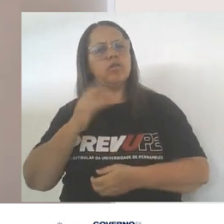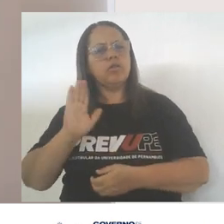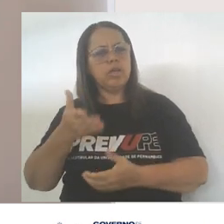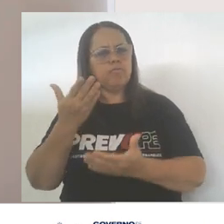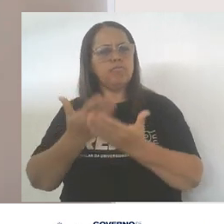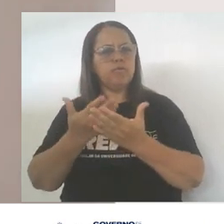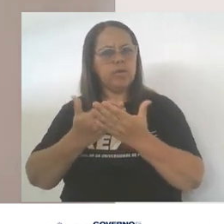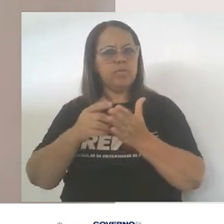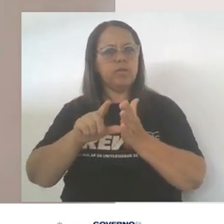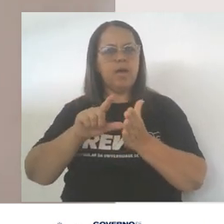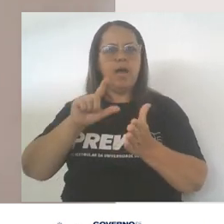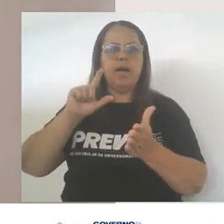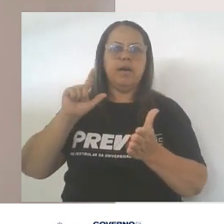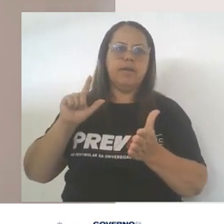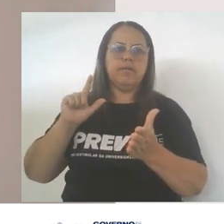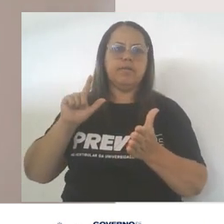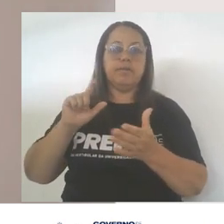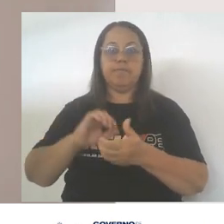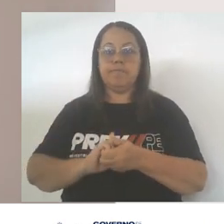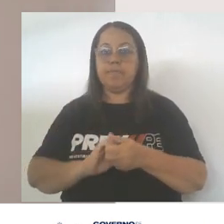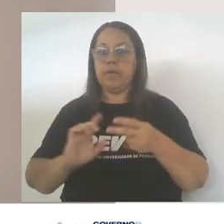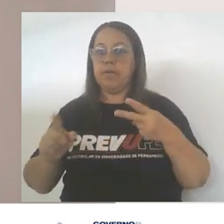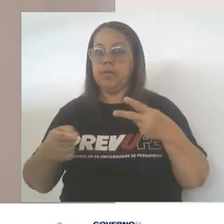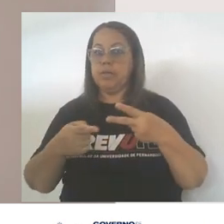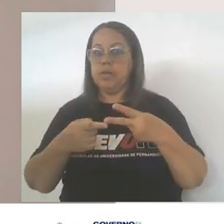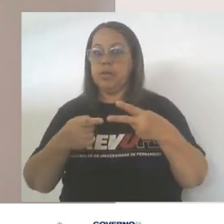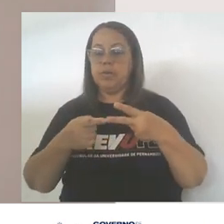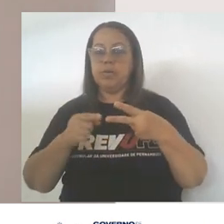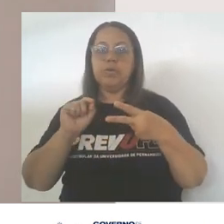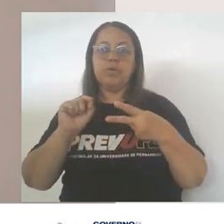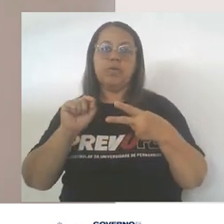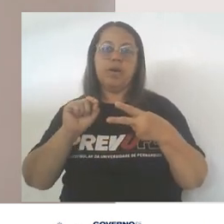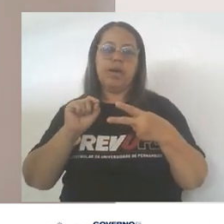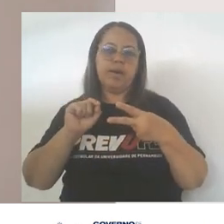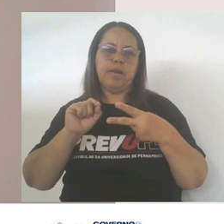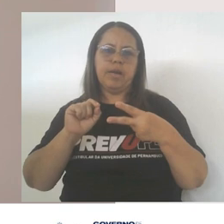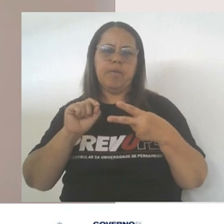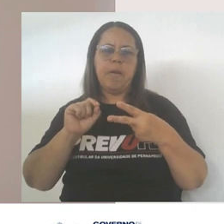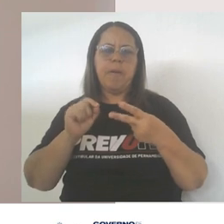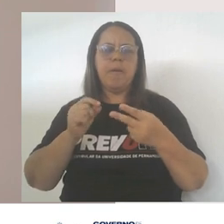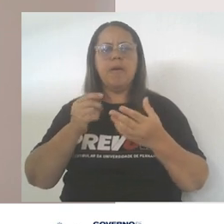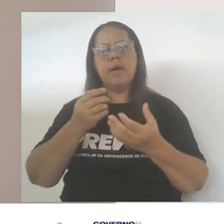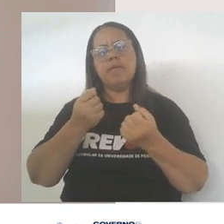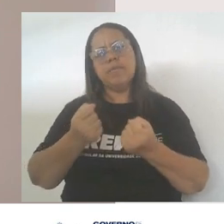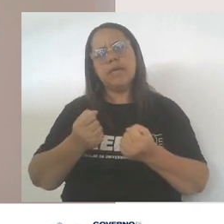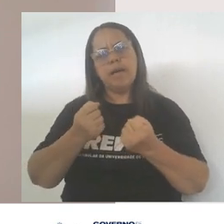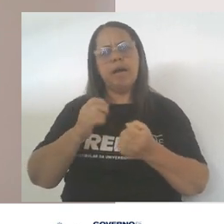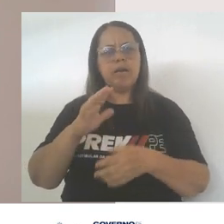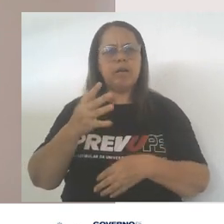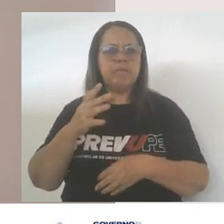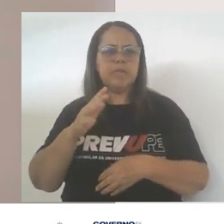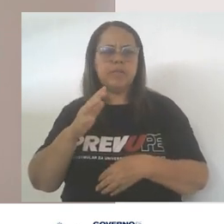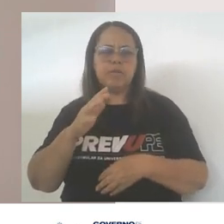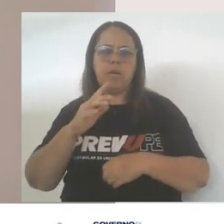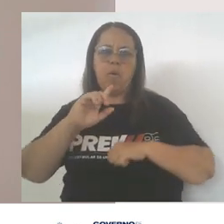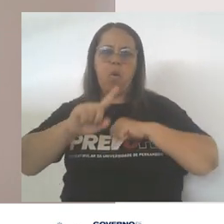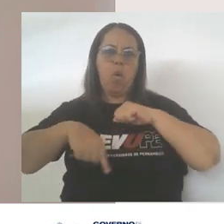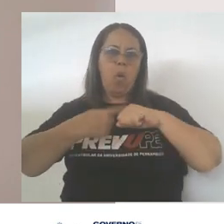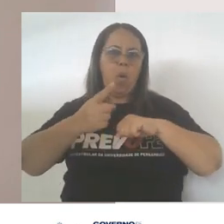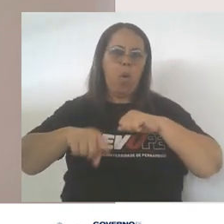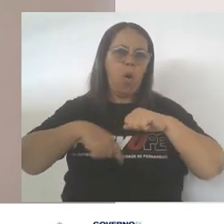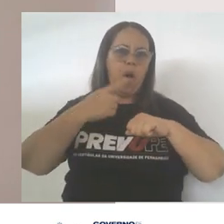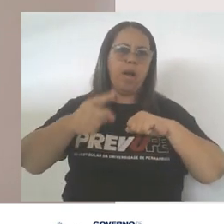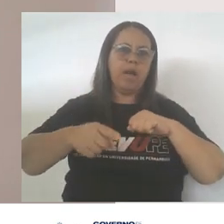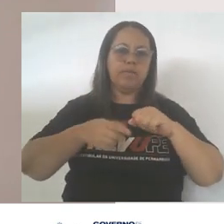isso antes. O segundo é o conceito de carga parcial. O átomo mais eletronegativo terá uma carga